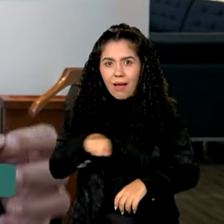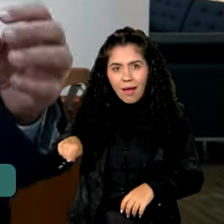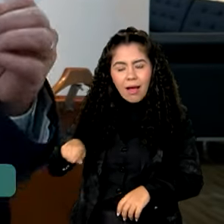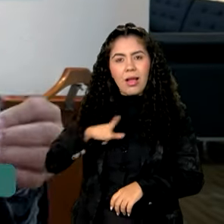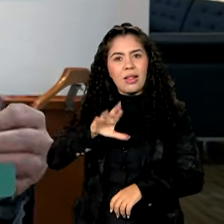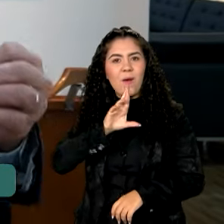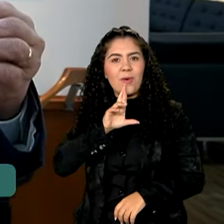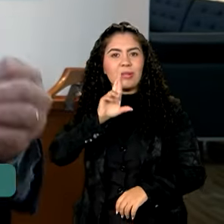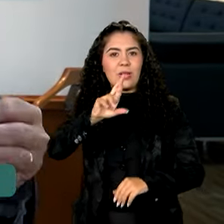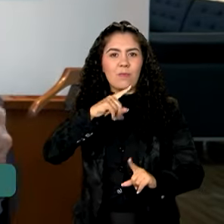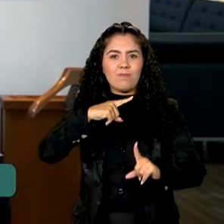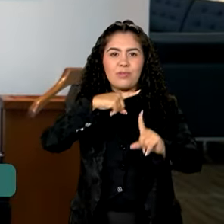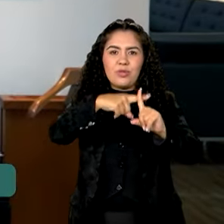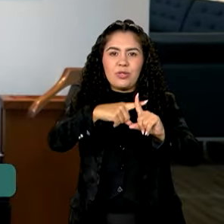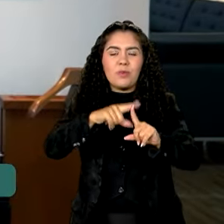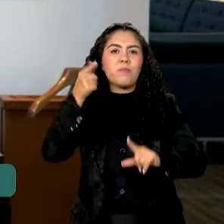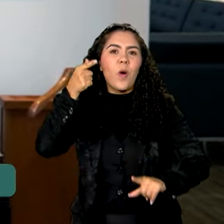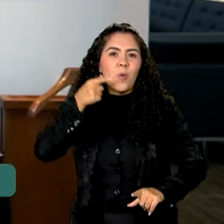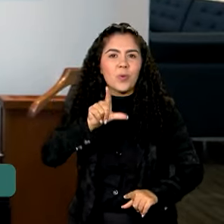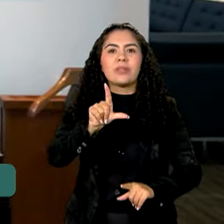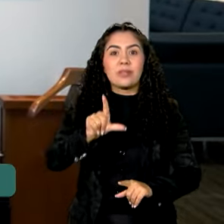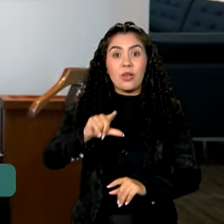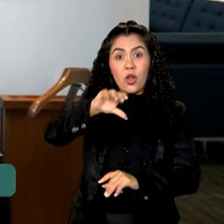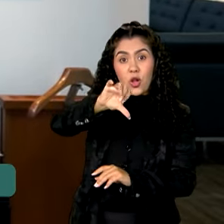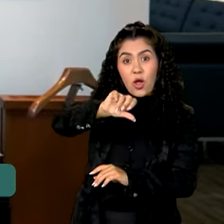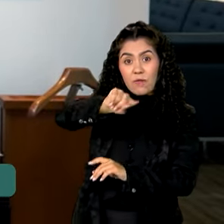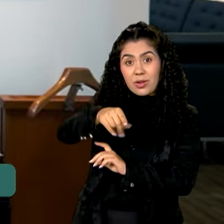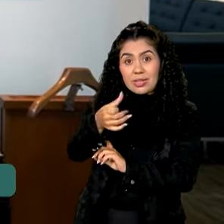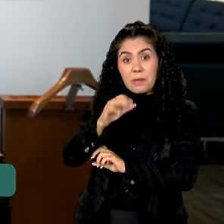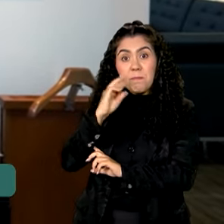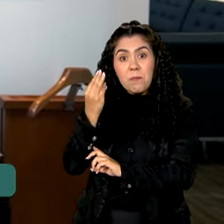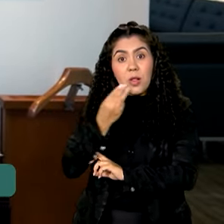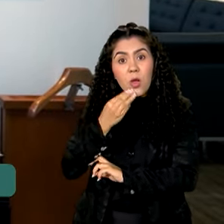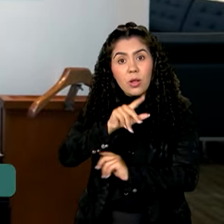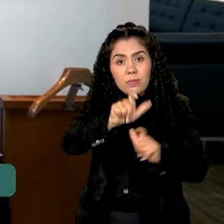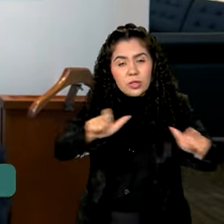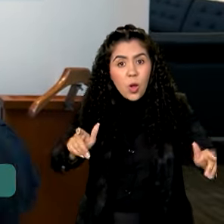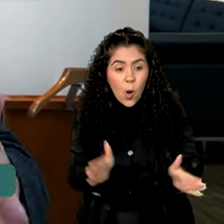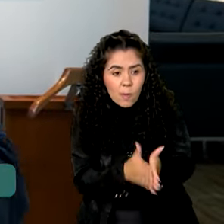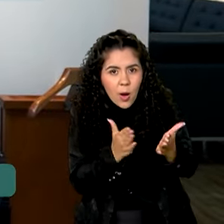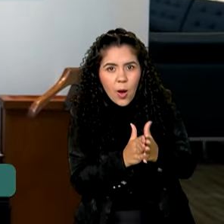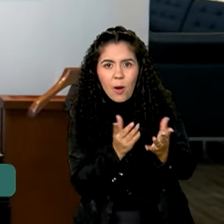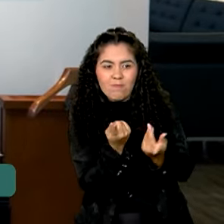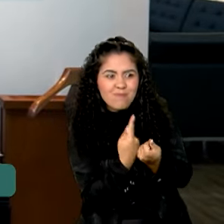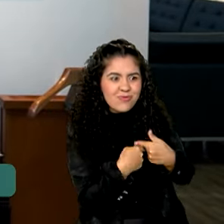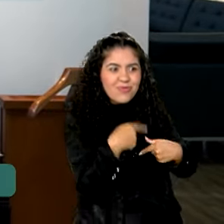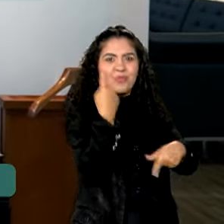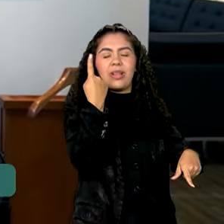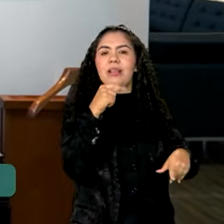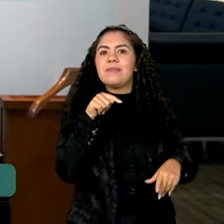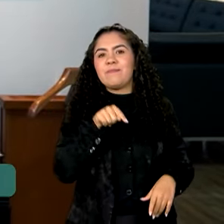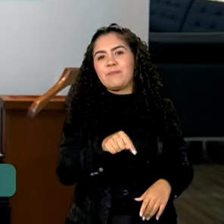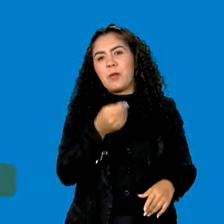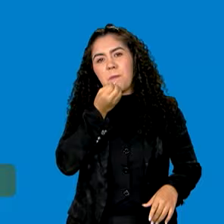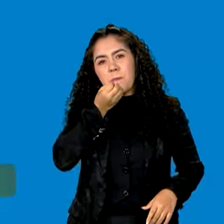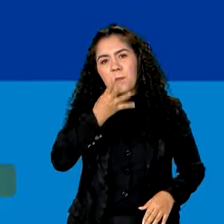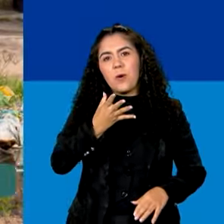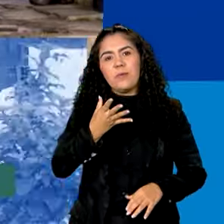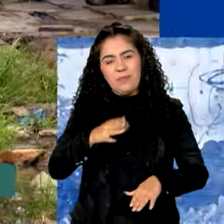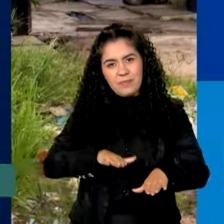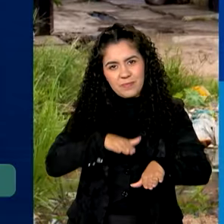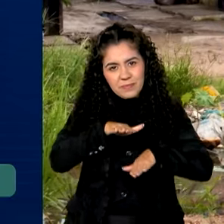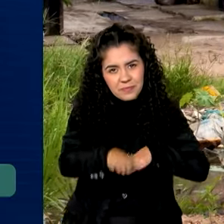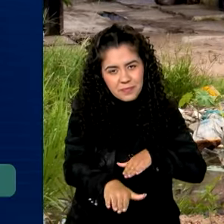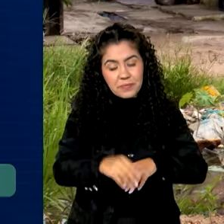de 9,6 milhões de pessoas da extrema pobreza. É uma vitória e é um passo importante.